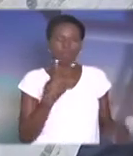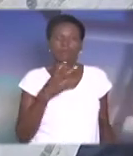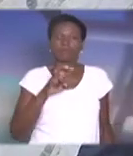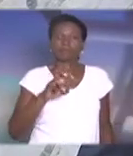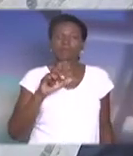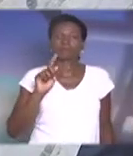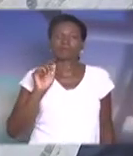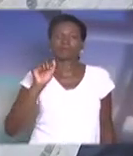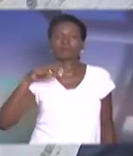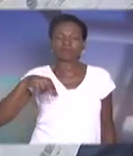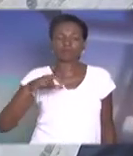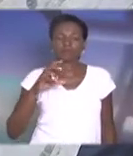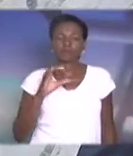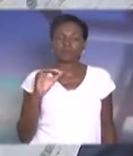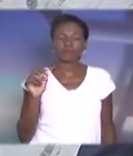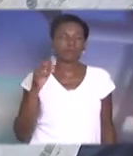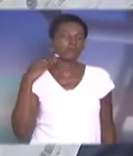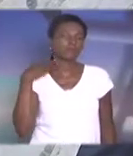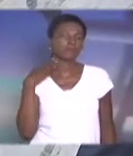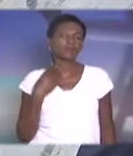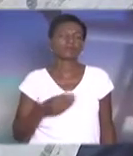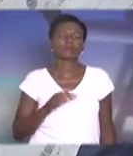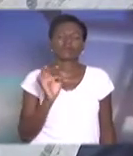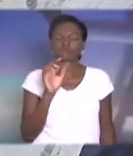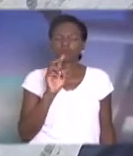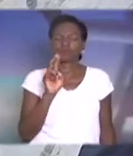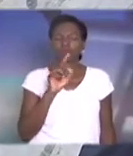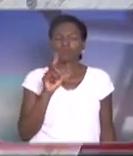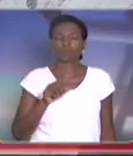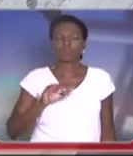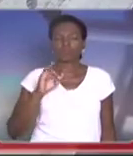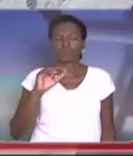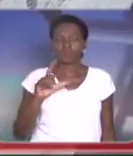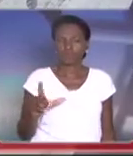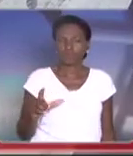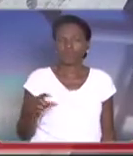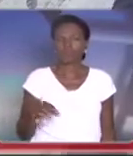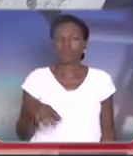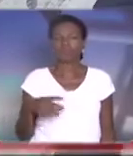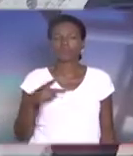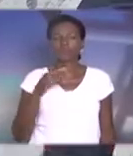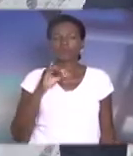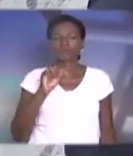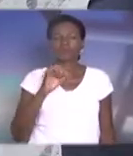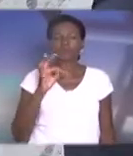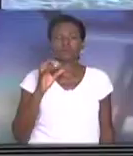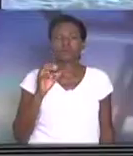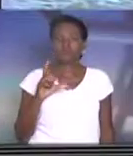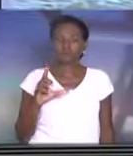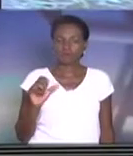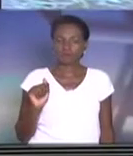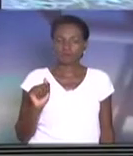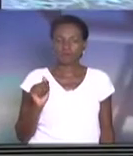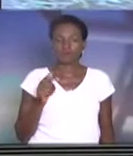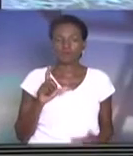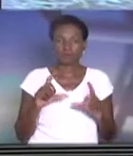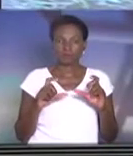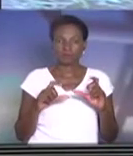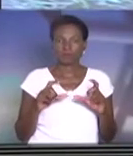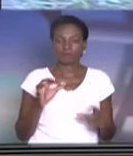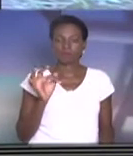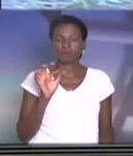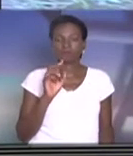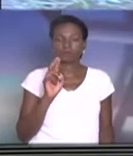fuzis, pistolas e máquinas de contar dinheiro. Tem uma foto do fuzil aí, para os senhores verem. Esse é um dos